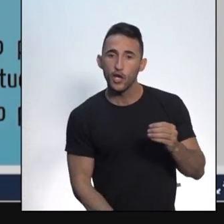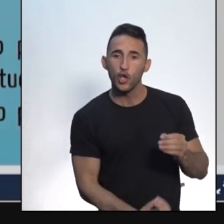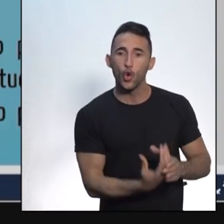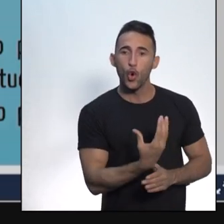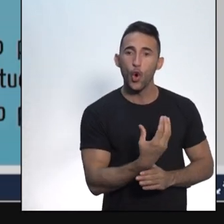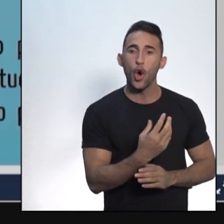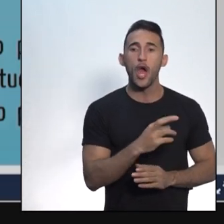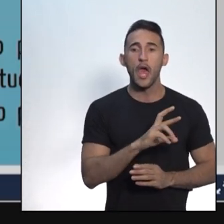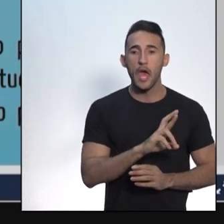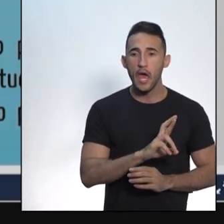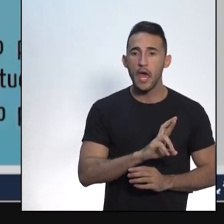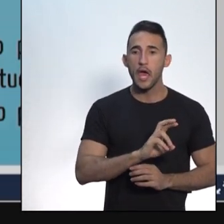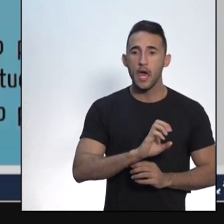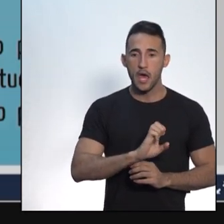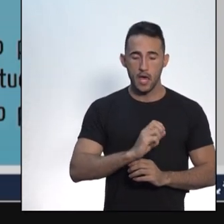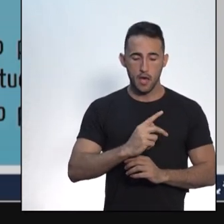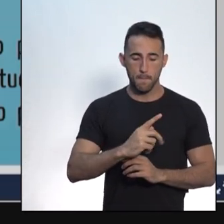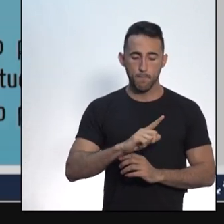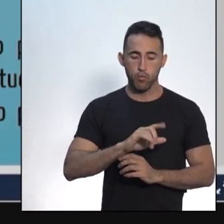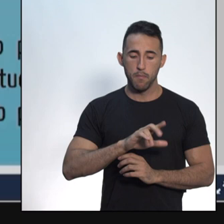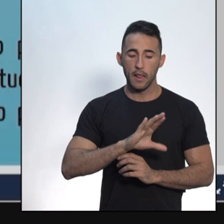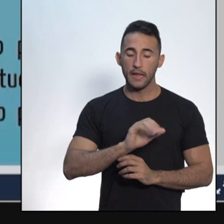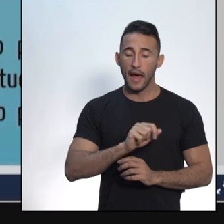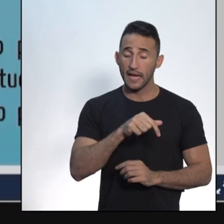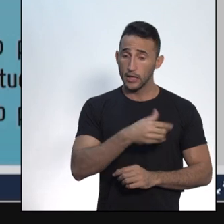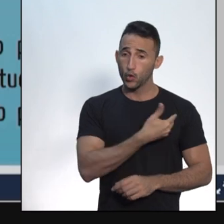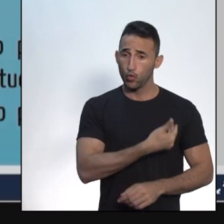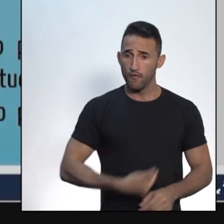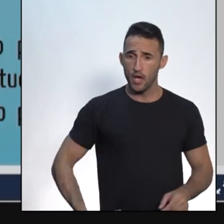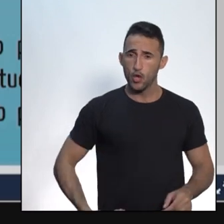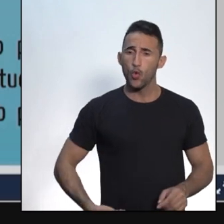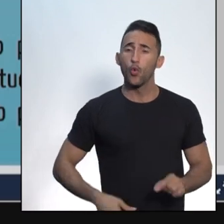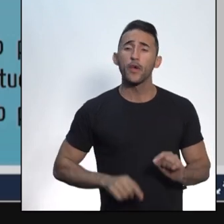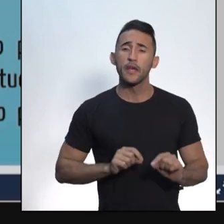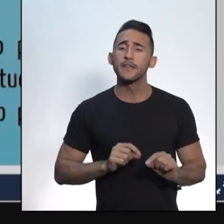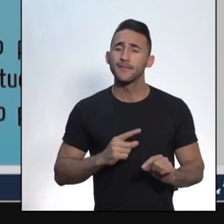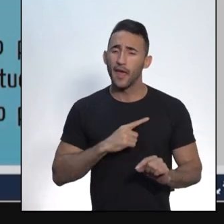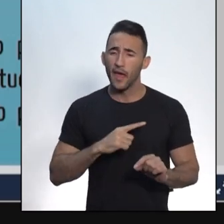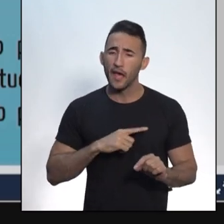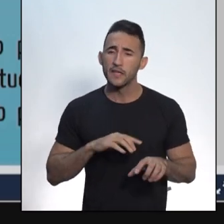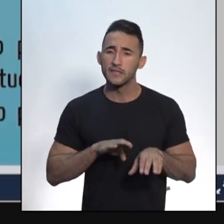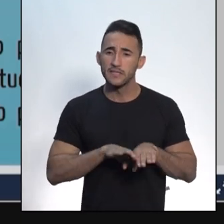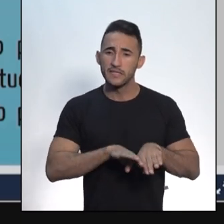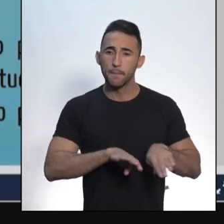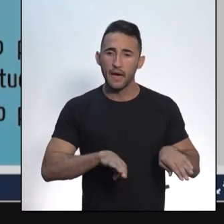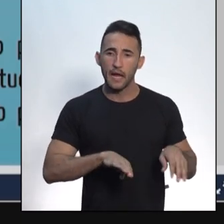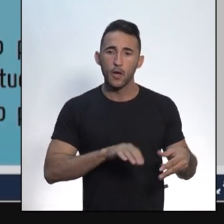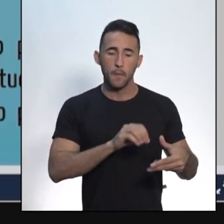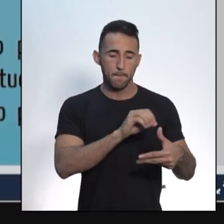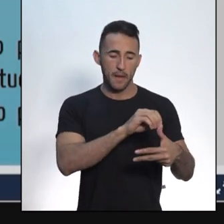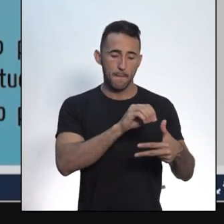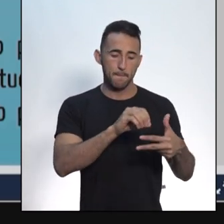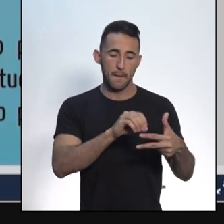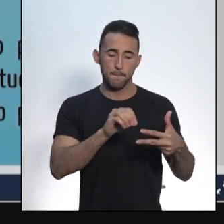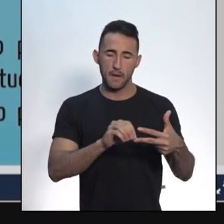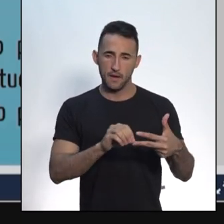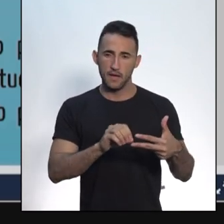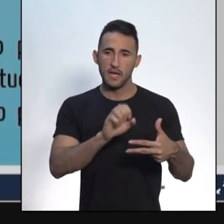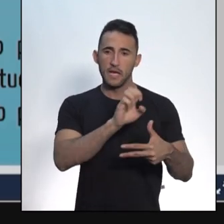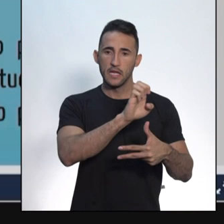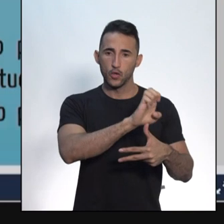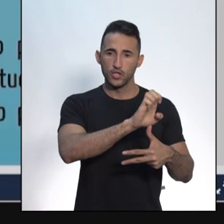república. E em um governo republicano, nós temos a divisão dos poderes em